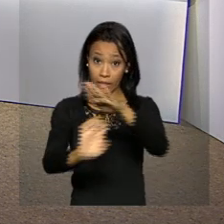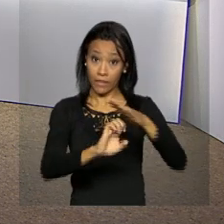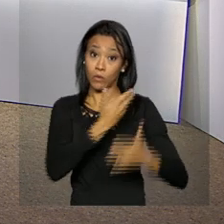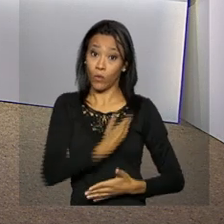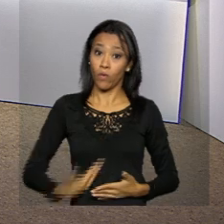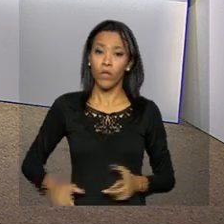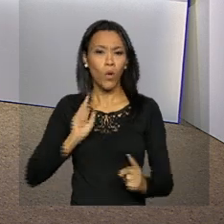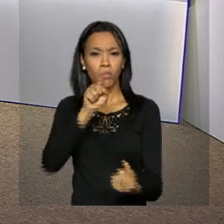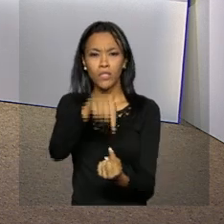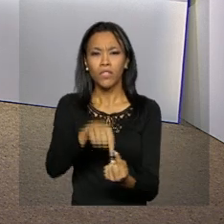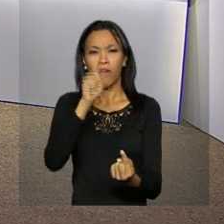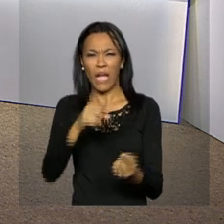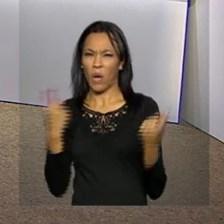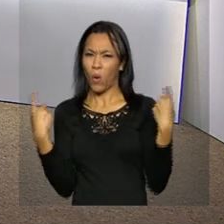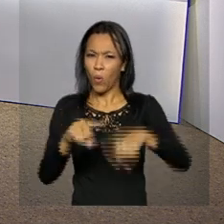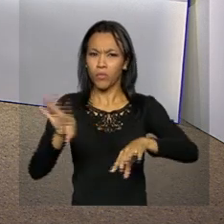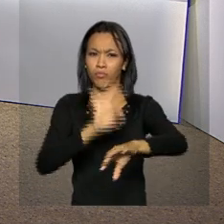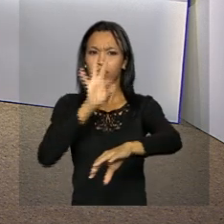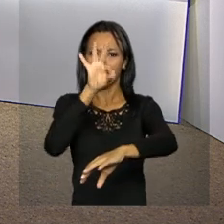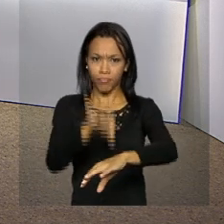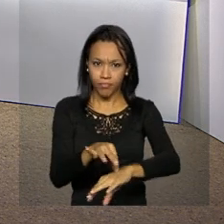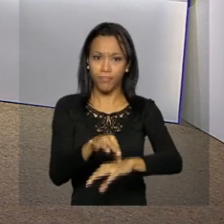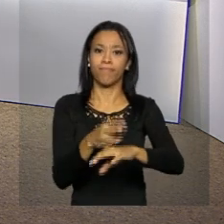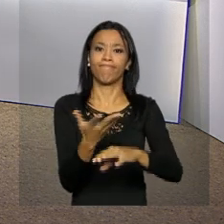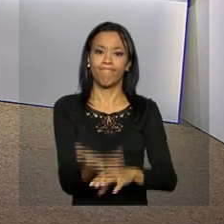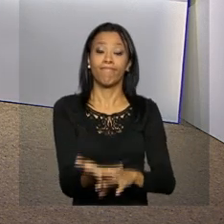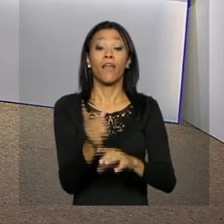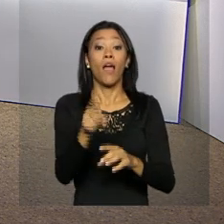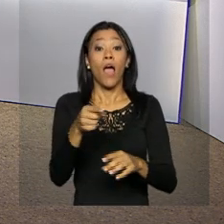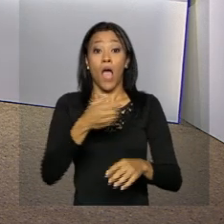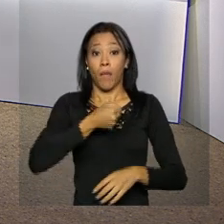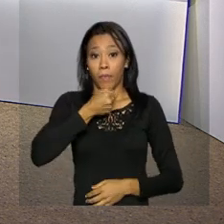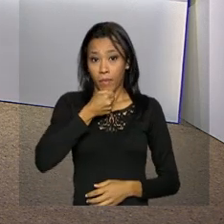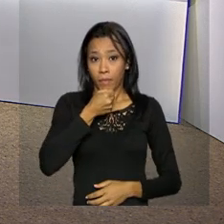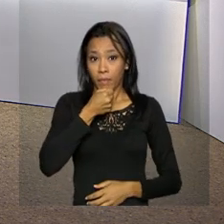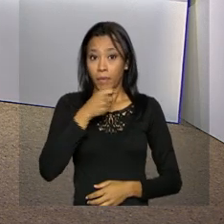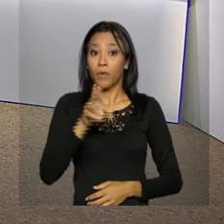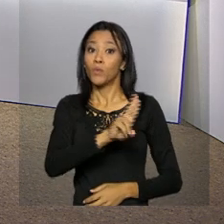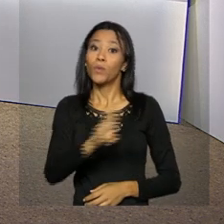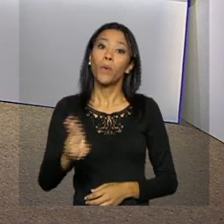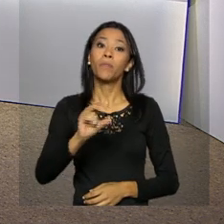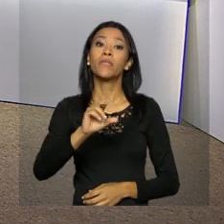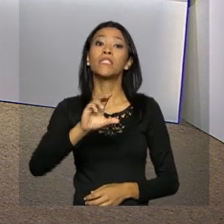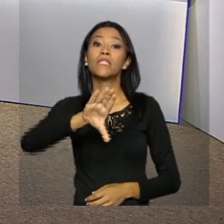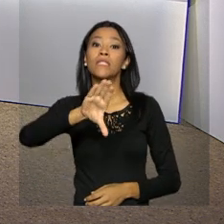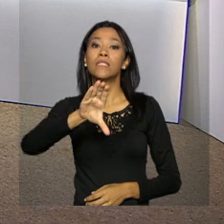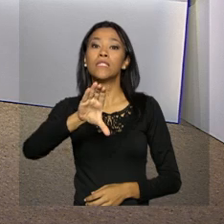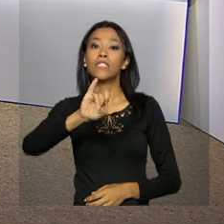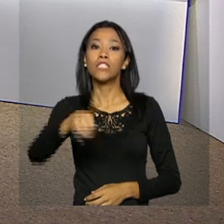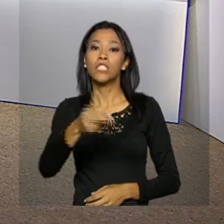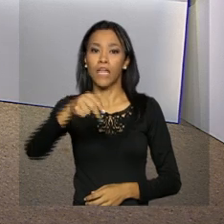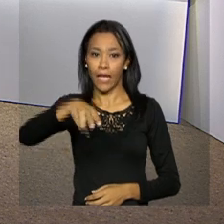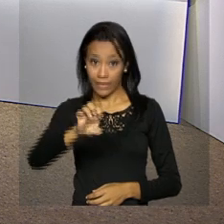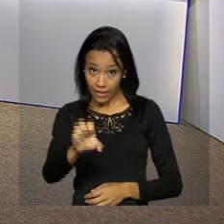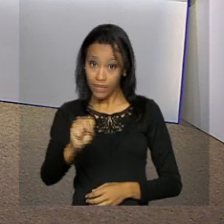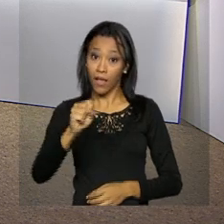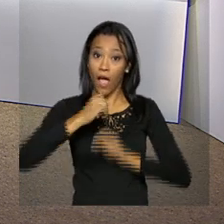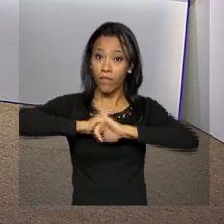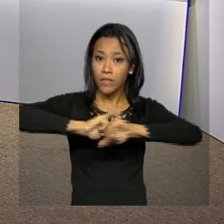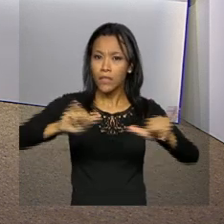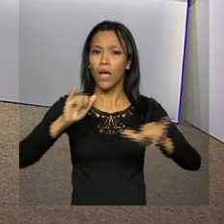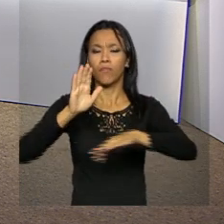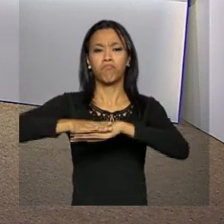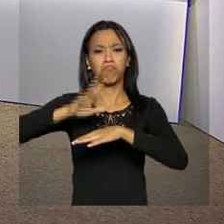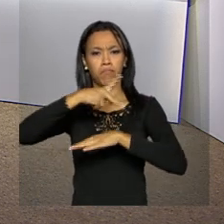tratar do combate ao Aedes aegypti. Nas palavras do ministro-chefe da Casa Civil, Jacques Wagner, o encontro foi um toque de alerta da